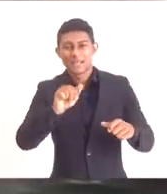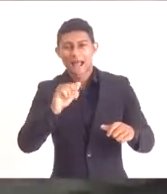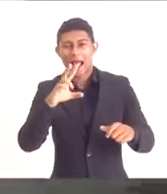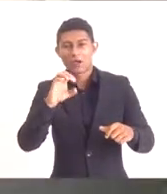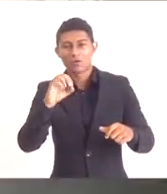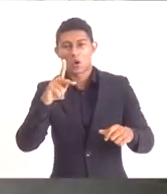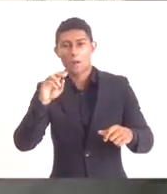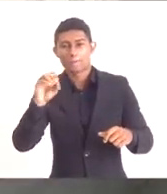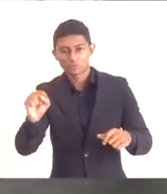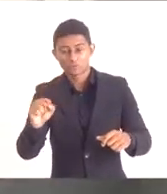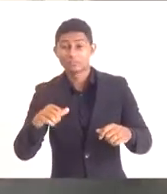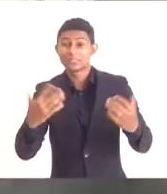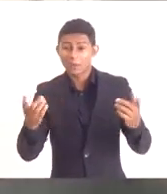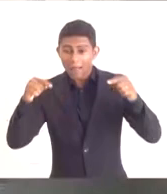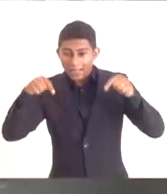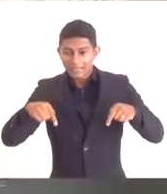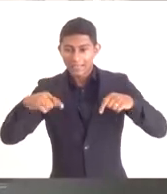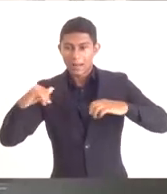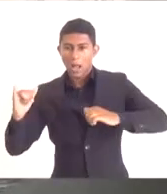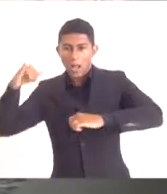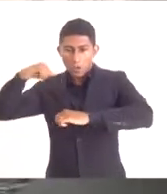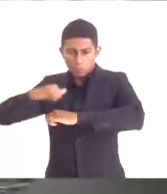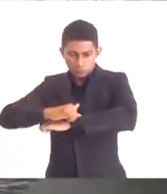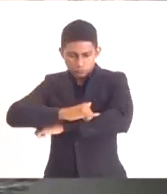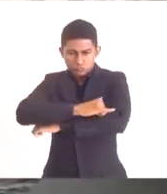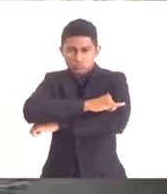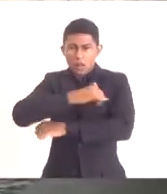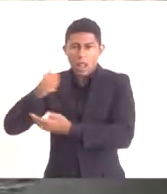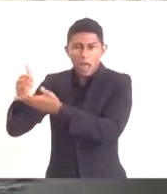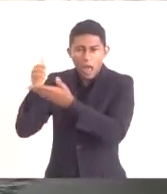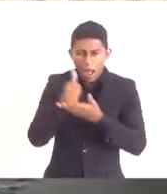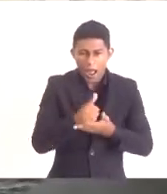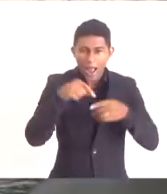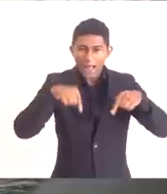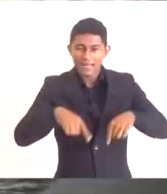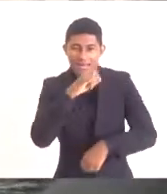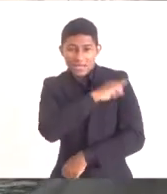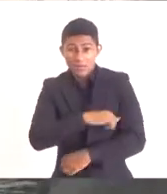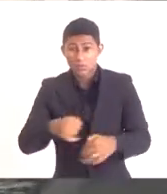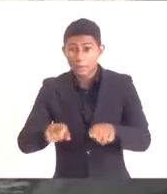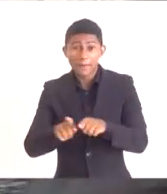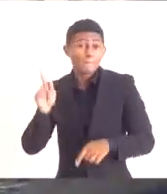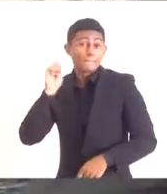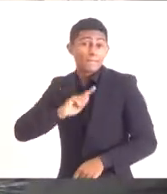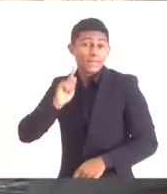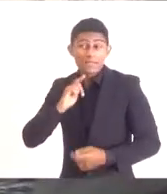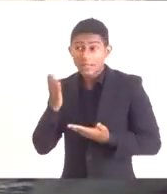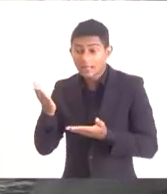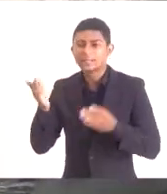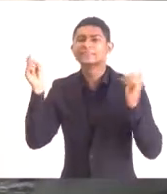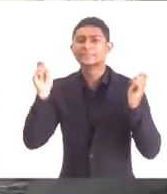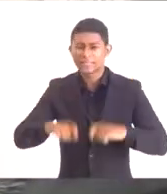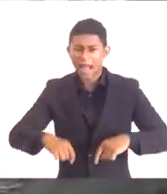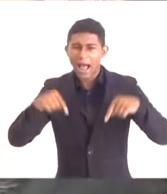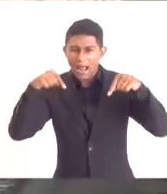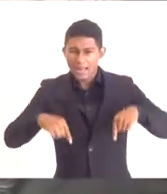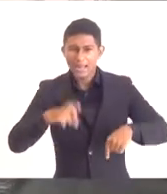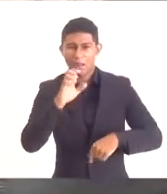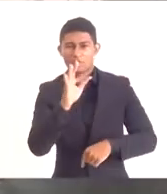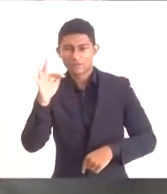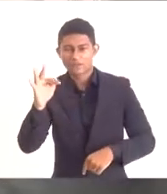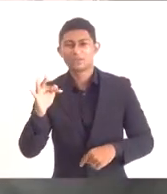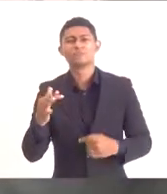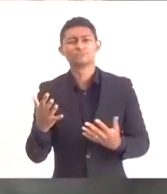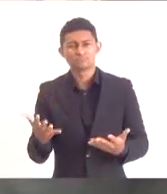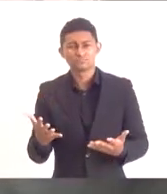melhor opção de aeroporto de carga para o Norte Fluminense, para Minas, é através do aeroporto de Cabo Frio, onde você tem